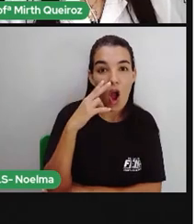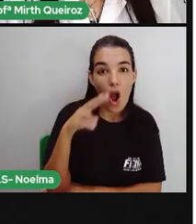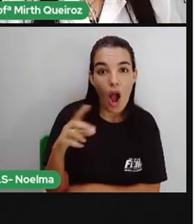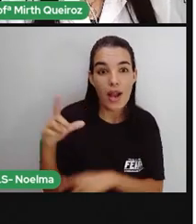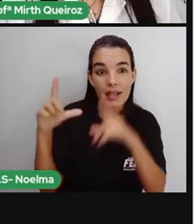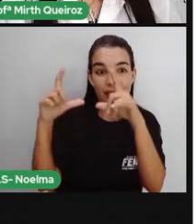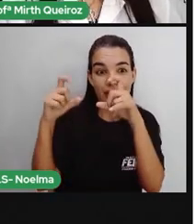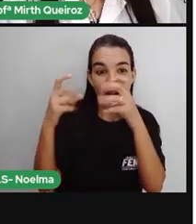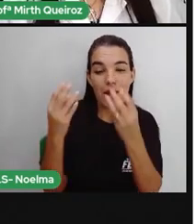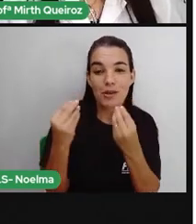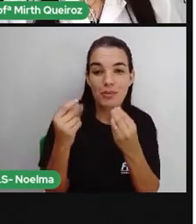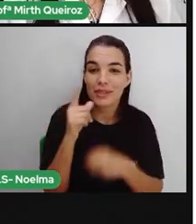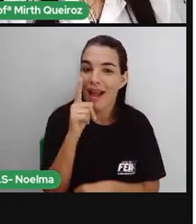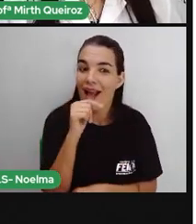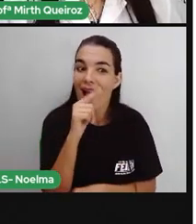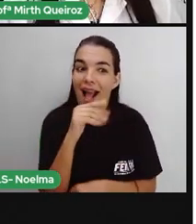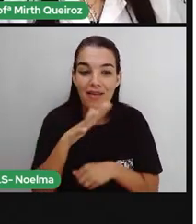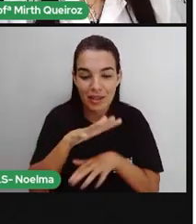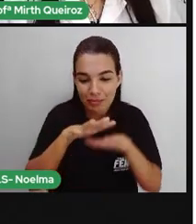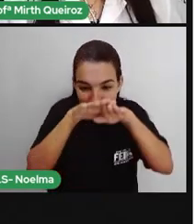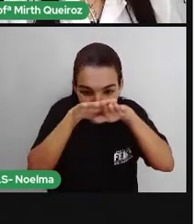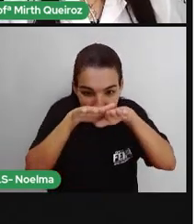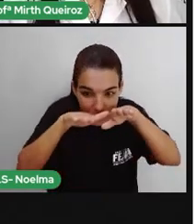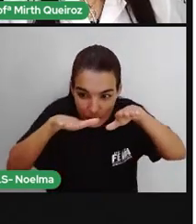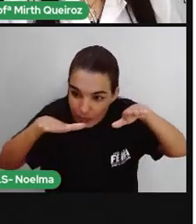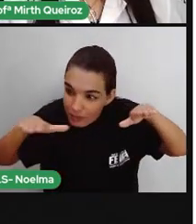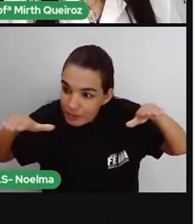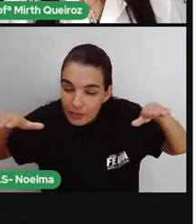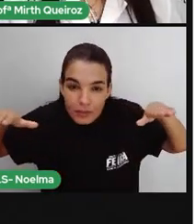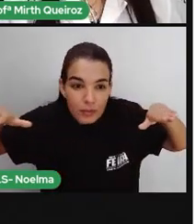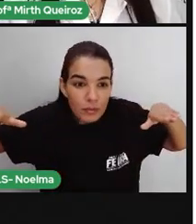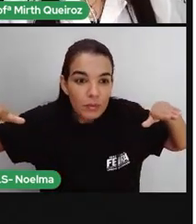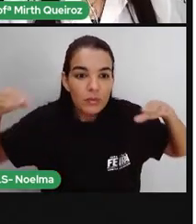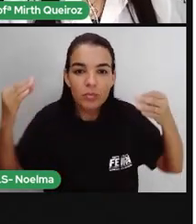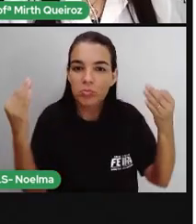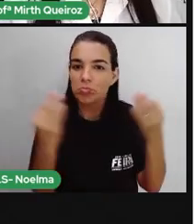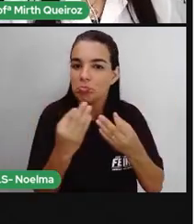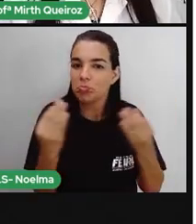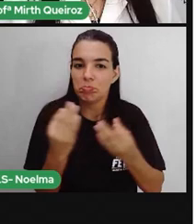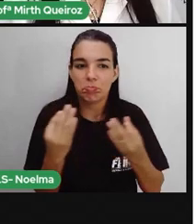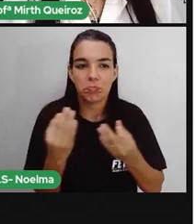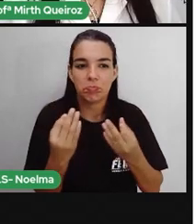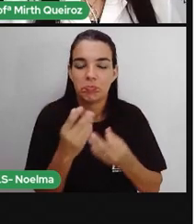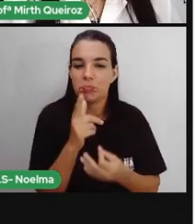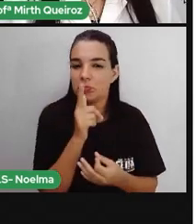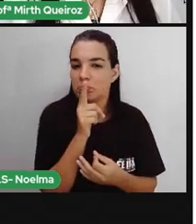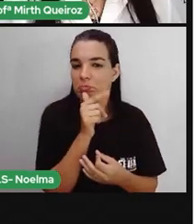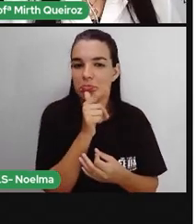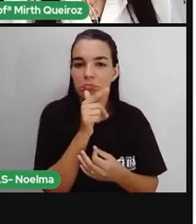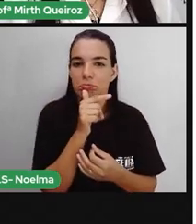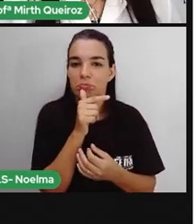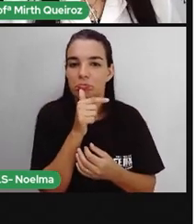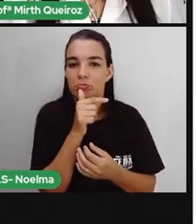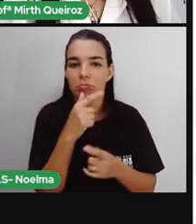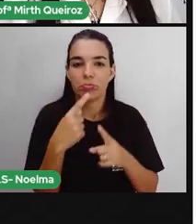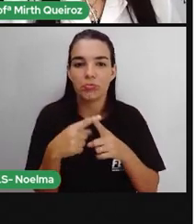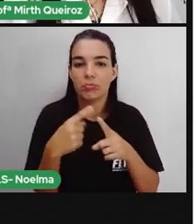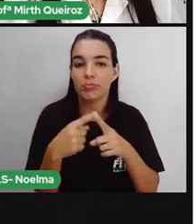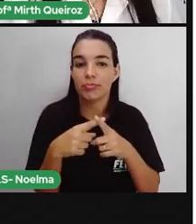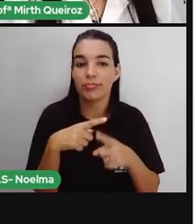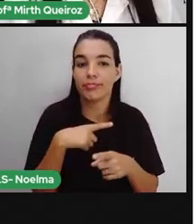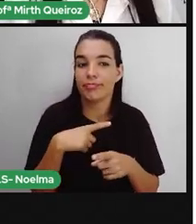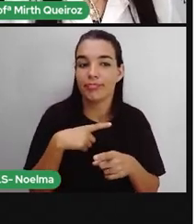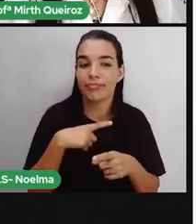de água existente aí no Pantanal. Essa planície, né? Que é uma superfície plana, né?